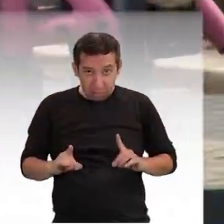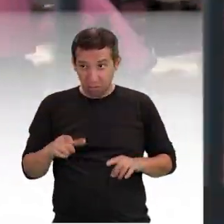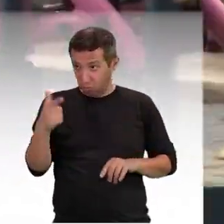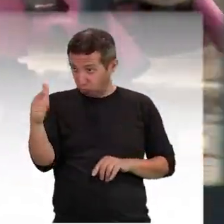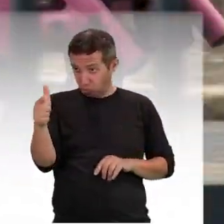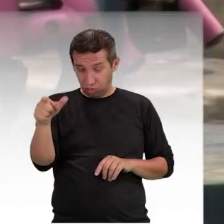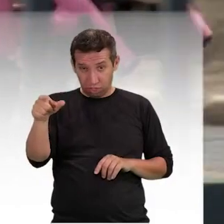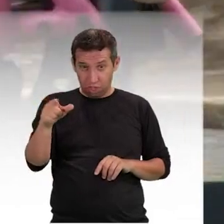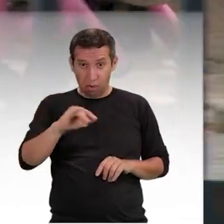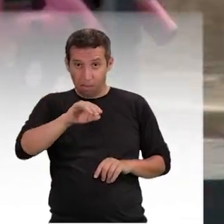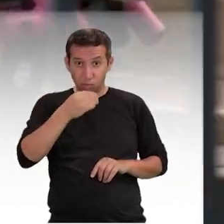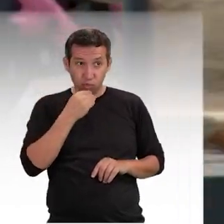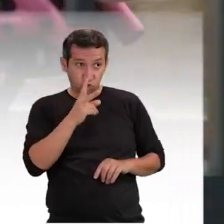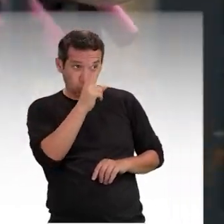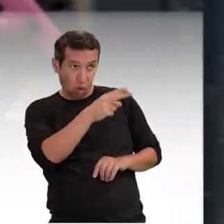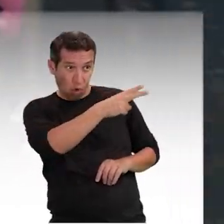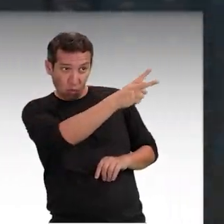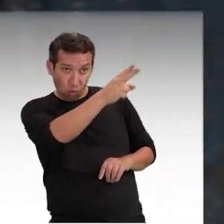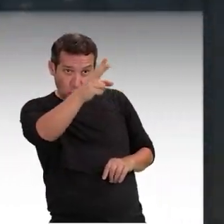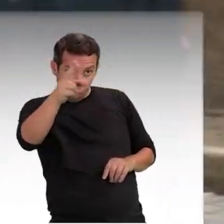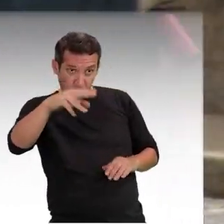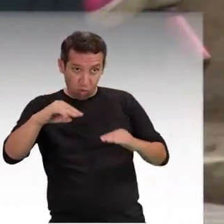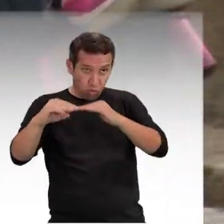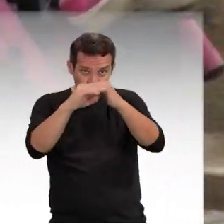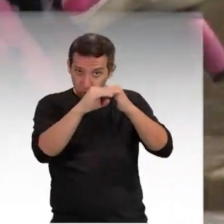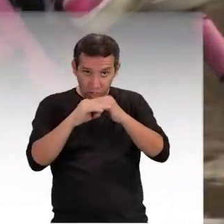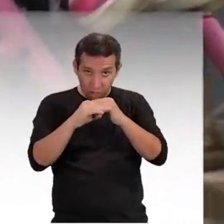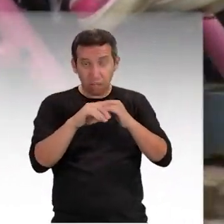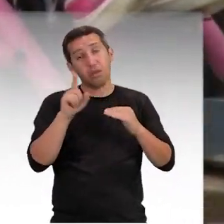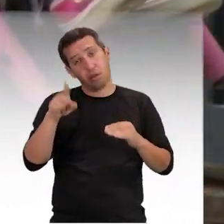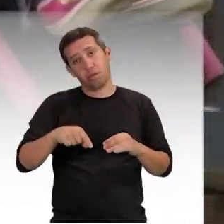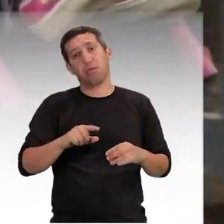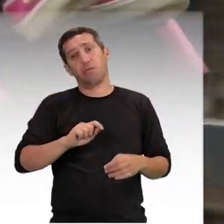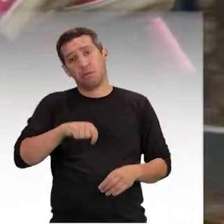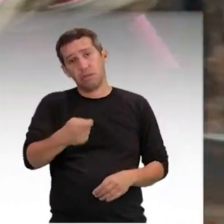e não ter as mesmas oportunidades que os demais, isso é discriminação.